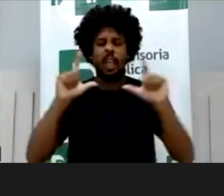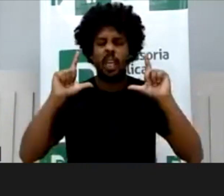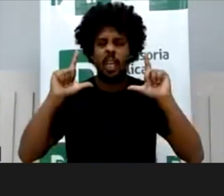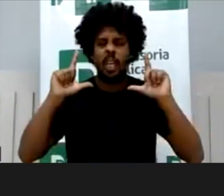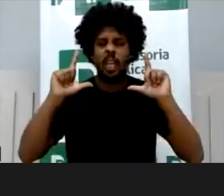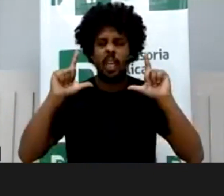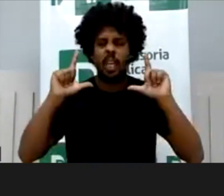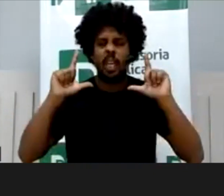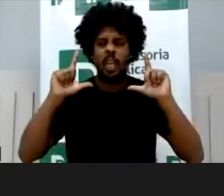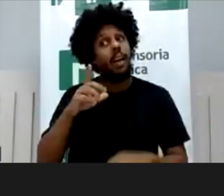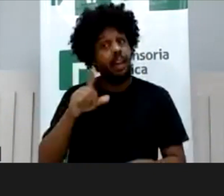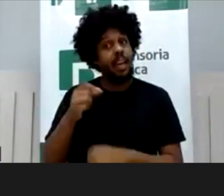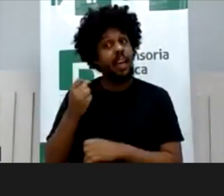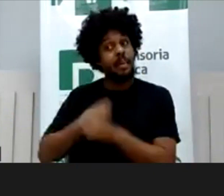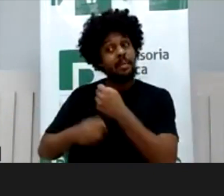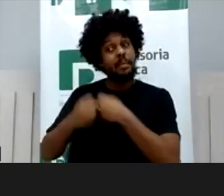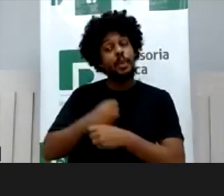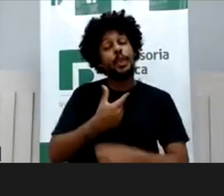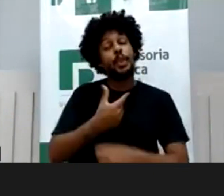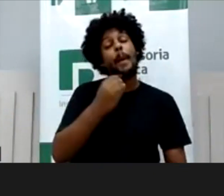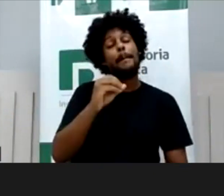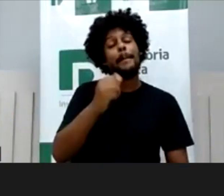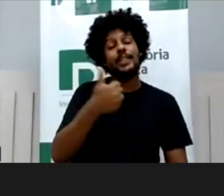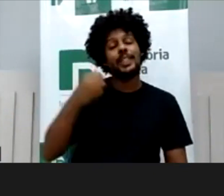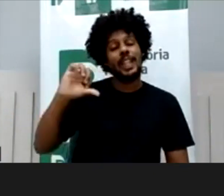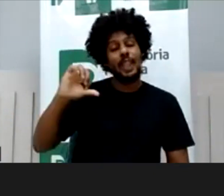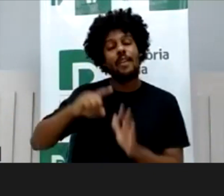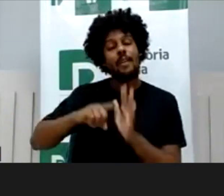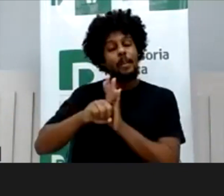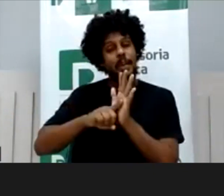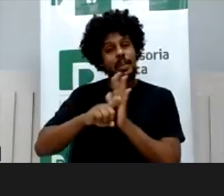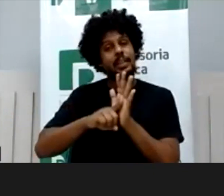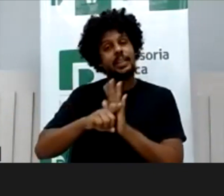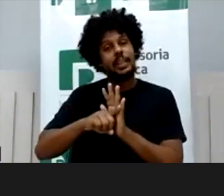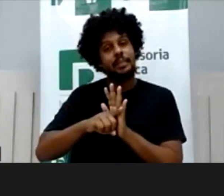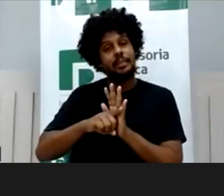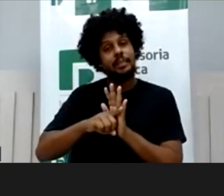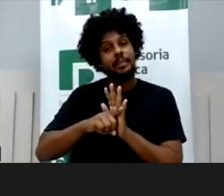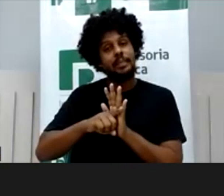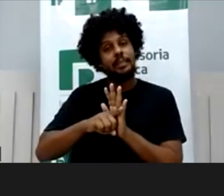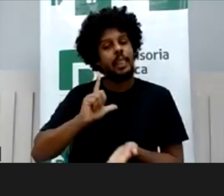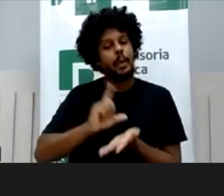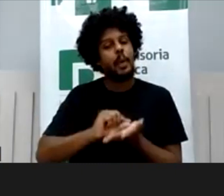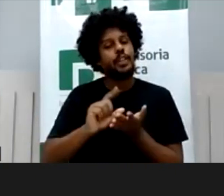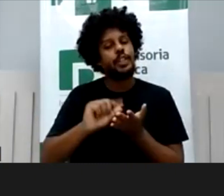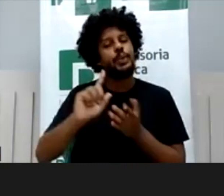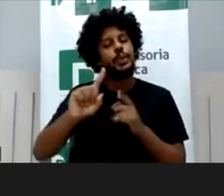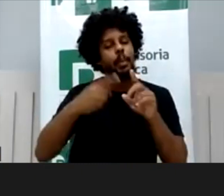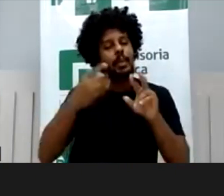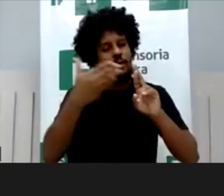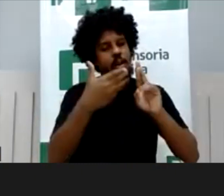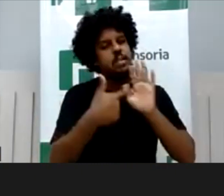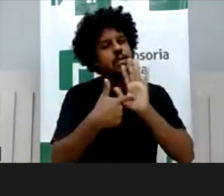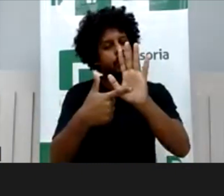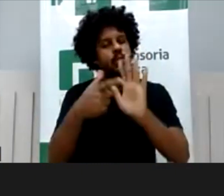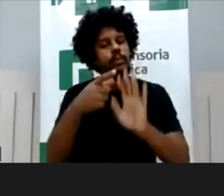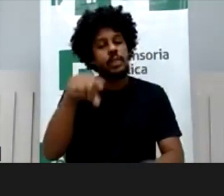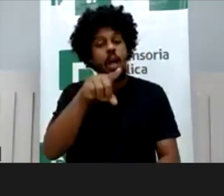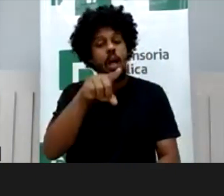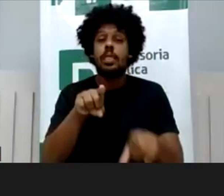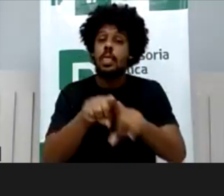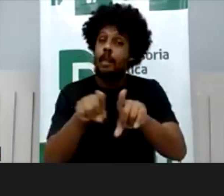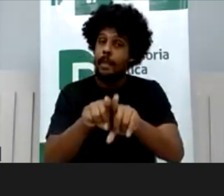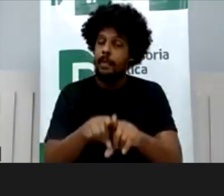2019, 2020, enfim, está no artigo, depois eu também revelar a fonte para vocês. E, por outro lado, um ponto